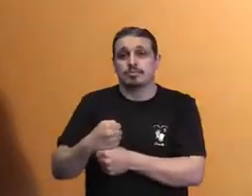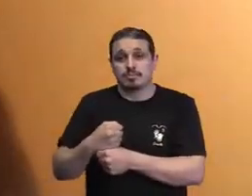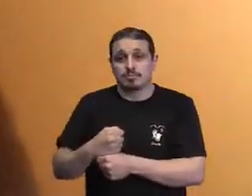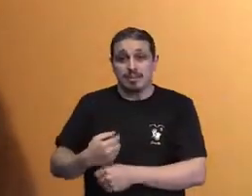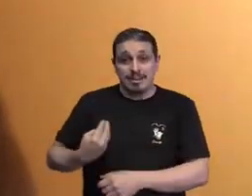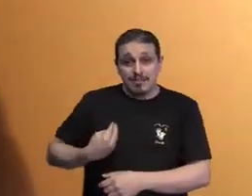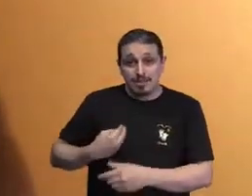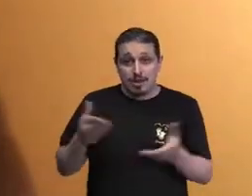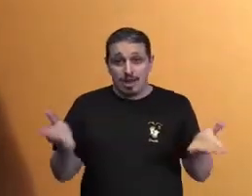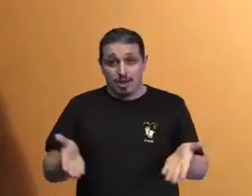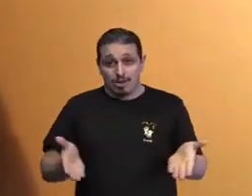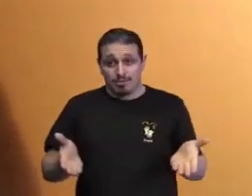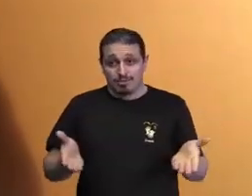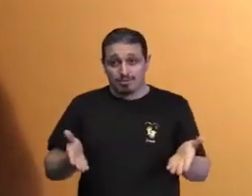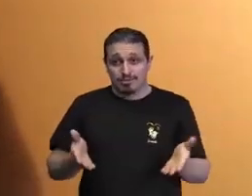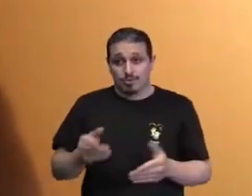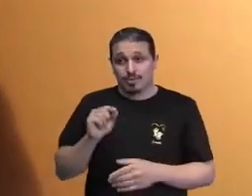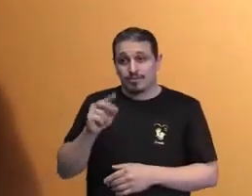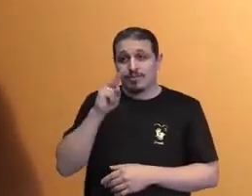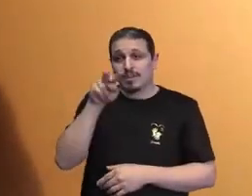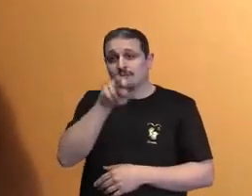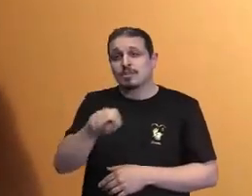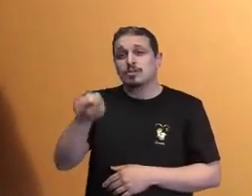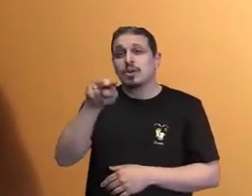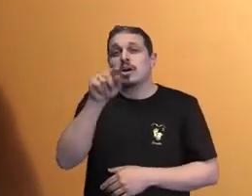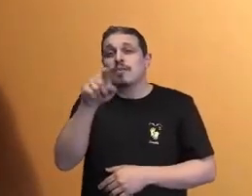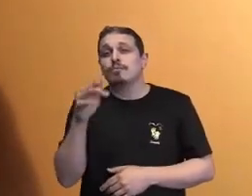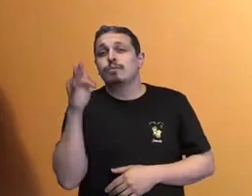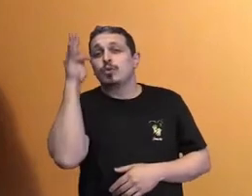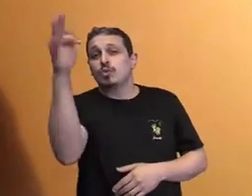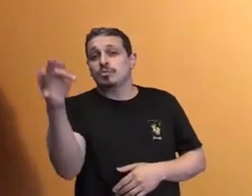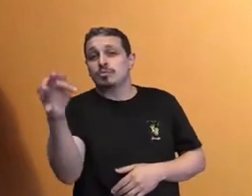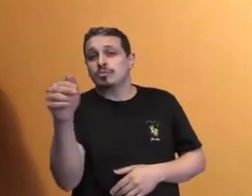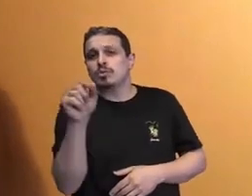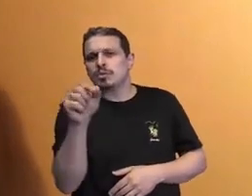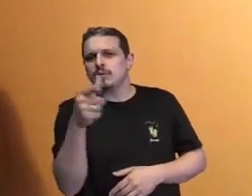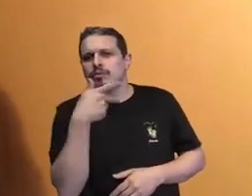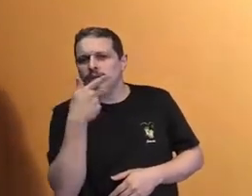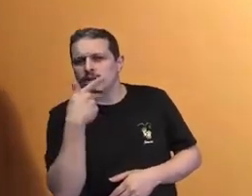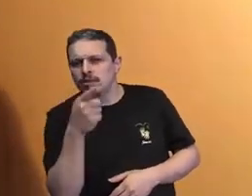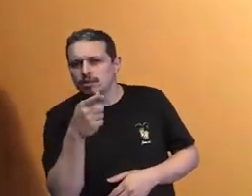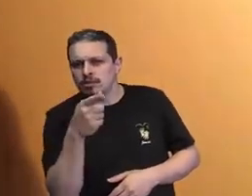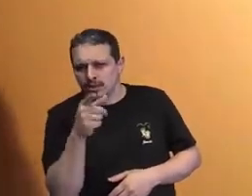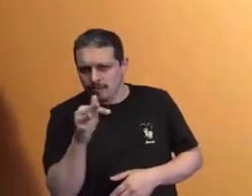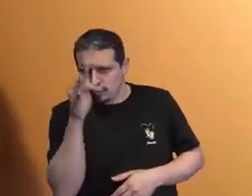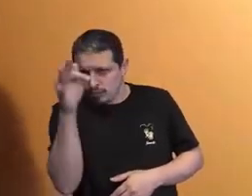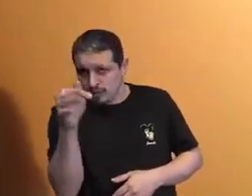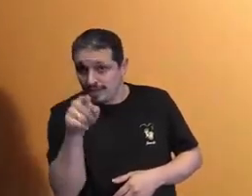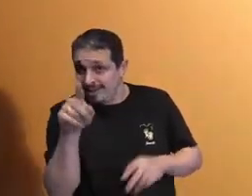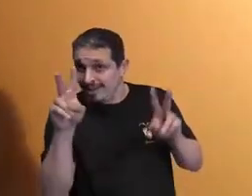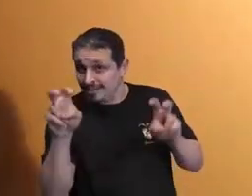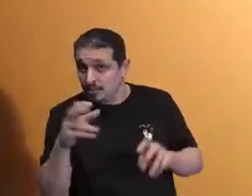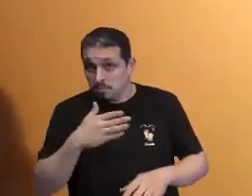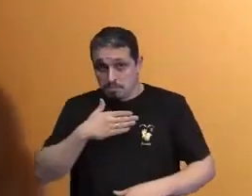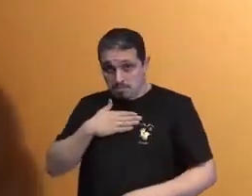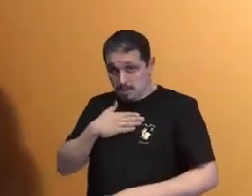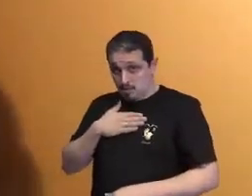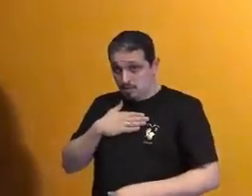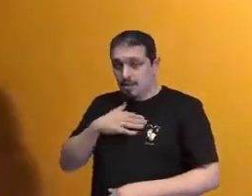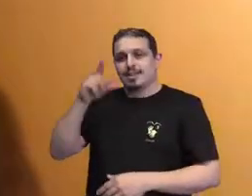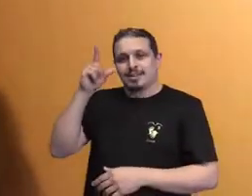pontes para o futuro. E quando nós criamos essas pontes para o futuro, não basta que eu, Cortella, ou você,